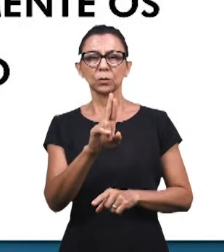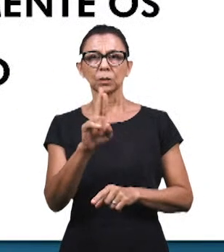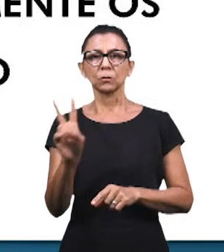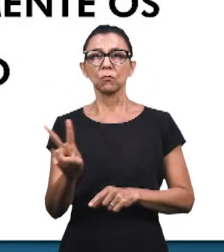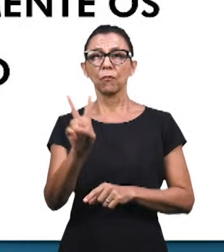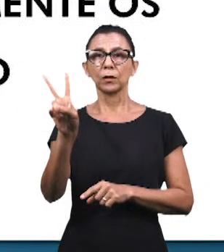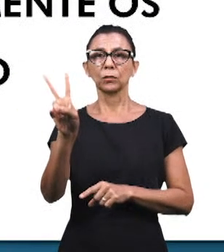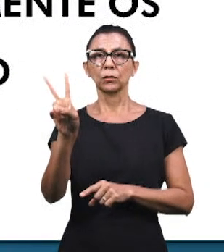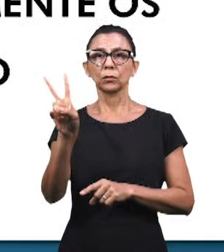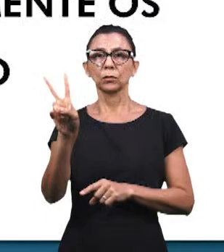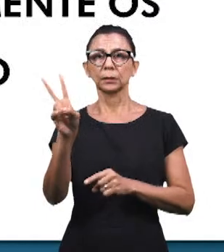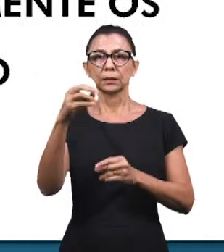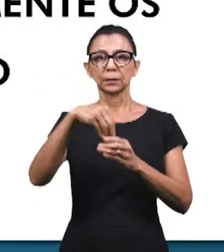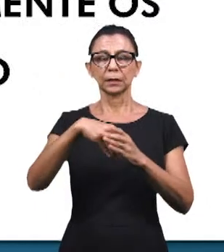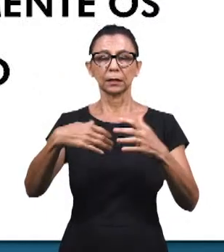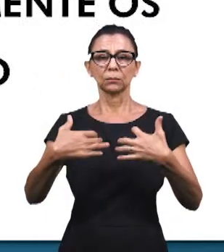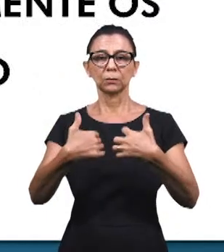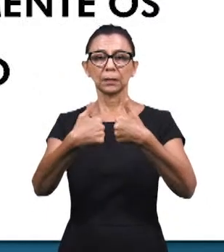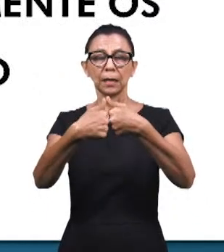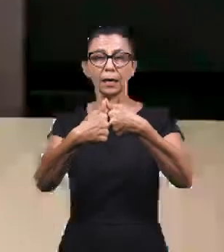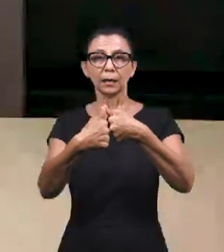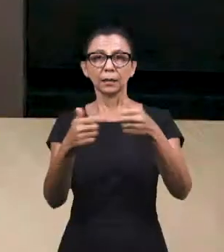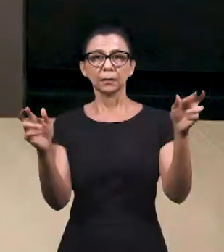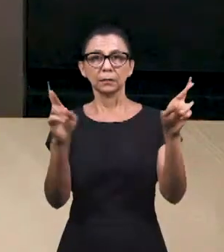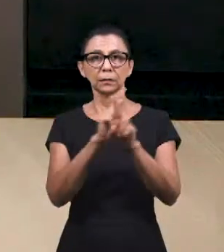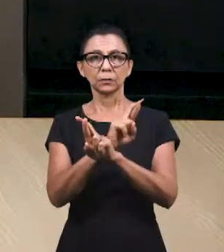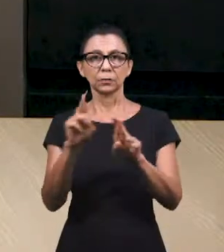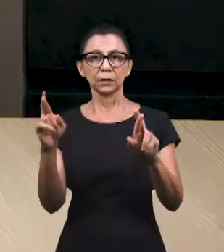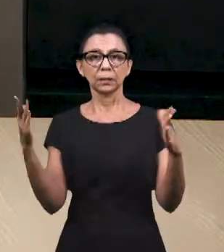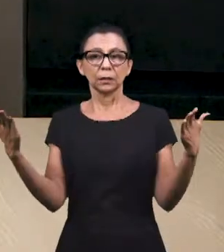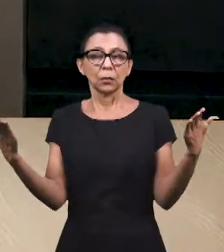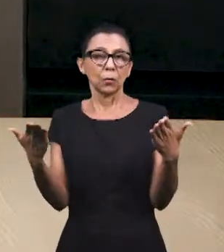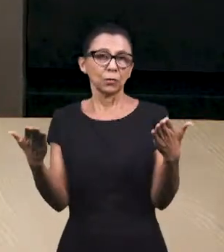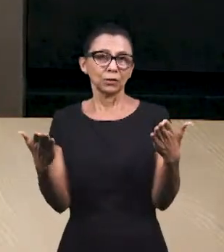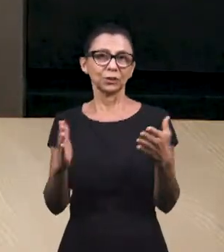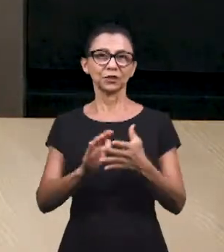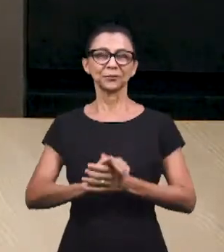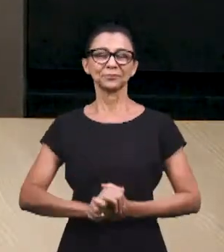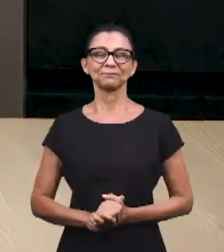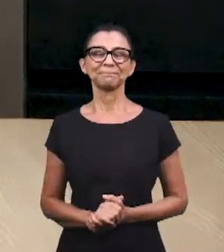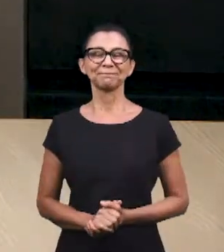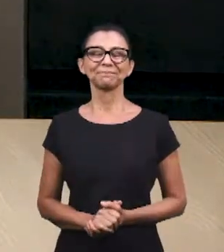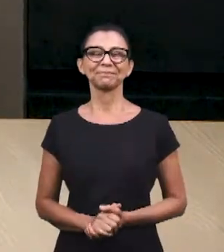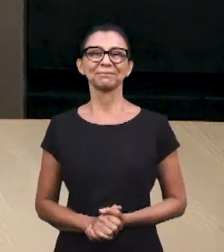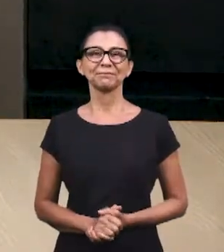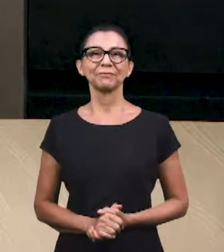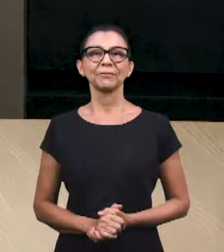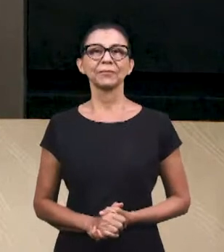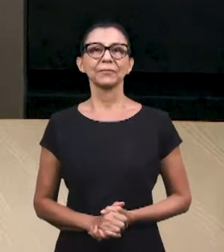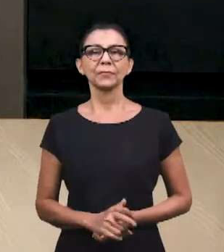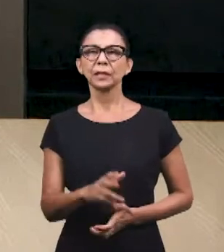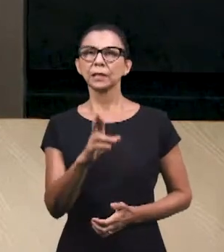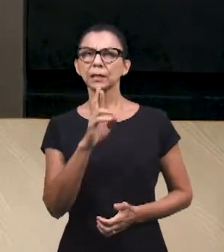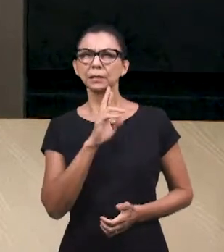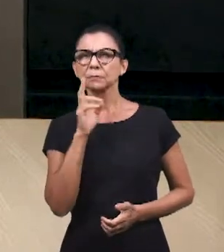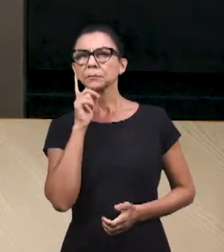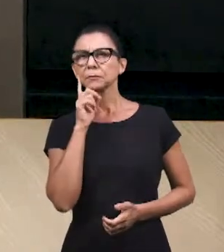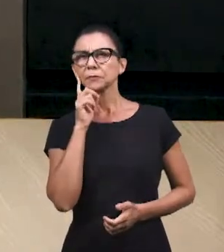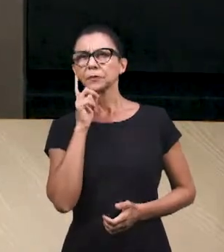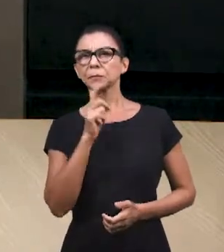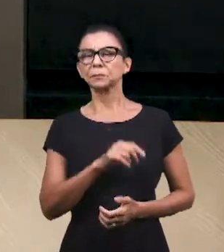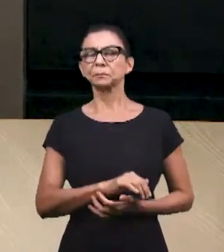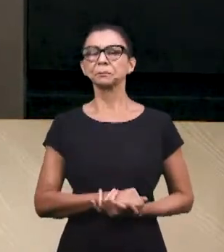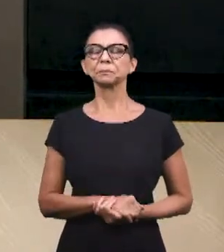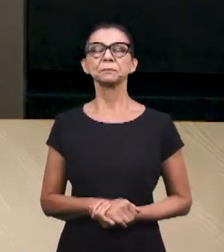aplicando ao nosso tempo. Muito bem. Nós, então, vamos ver agora a resposta à nossa pergunta.